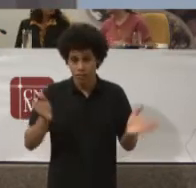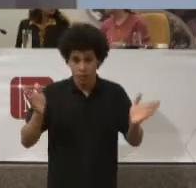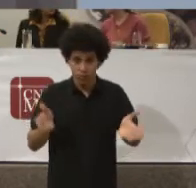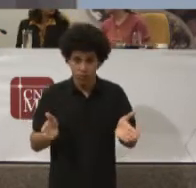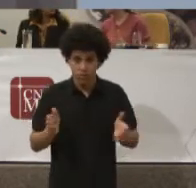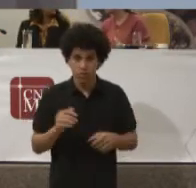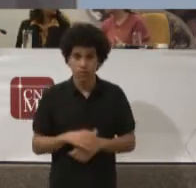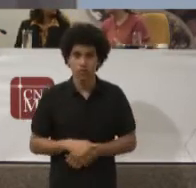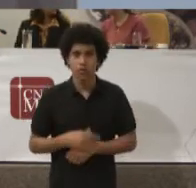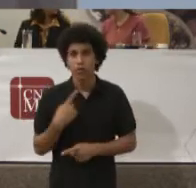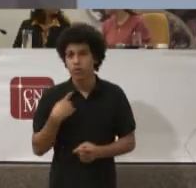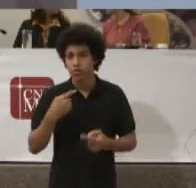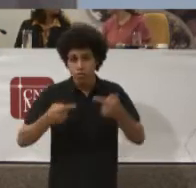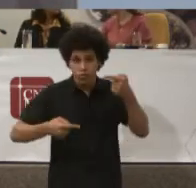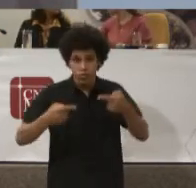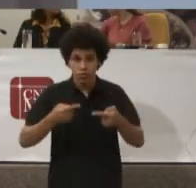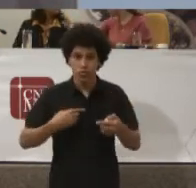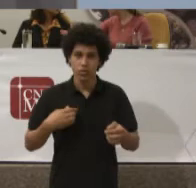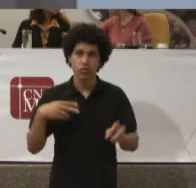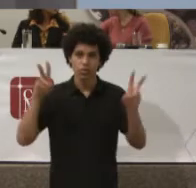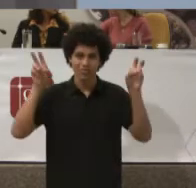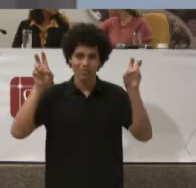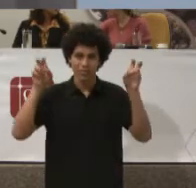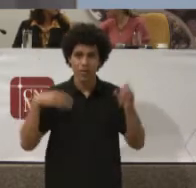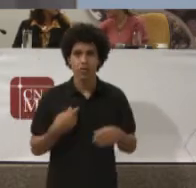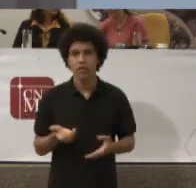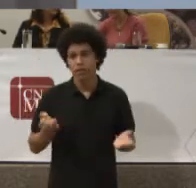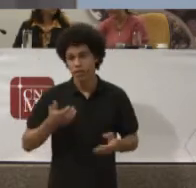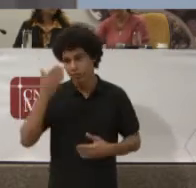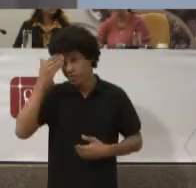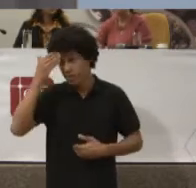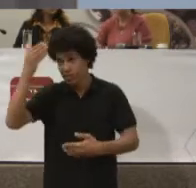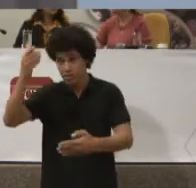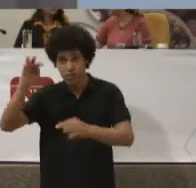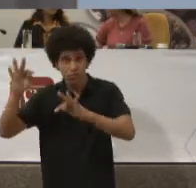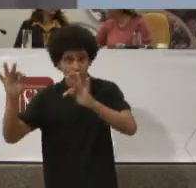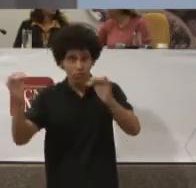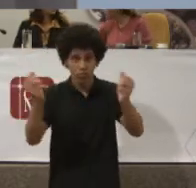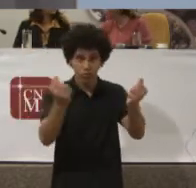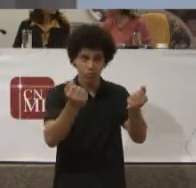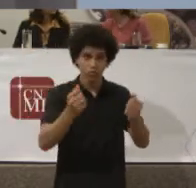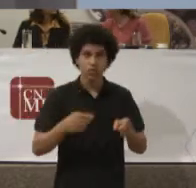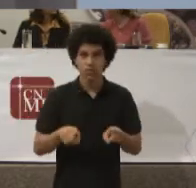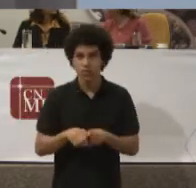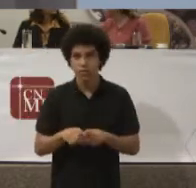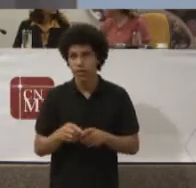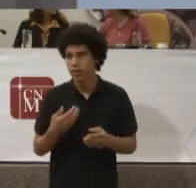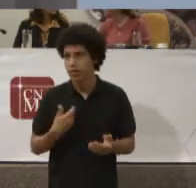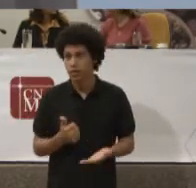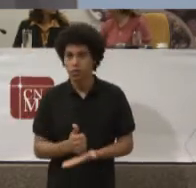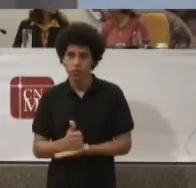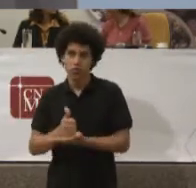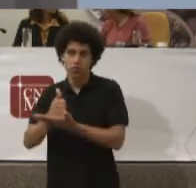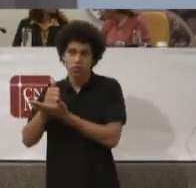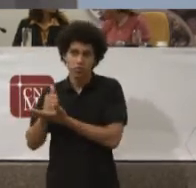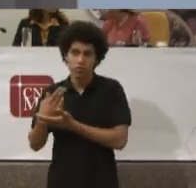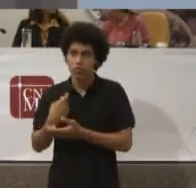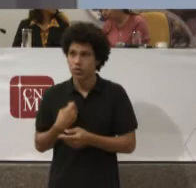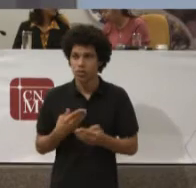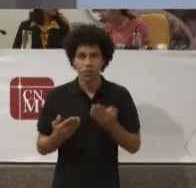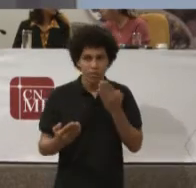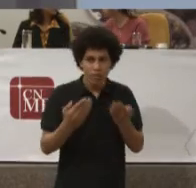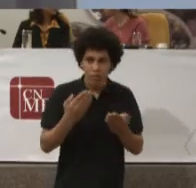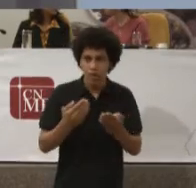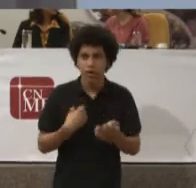Hoje Discutindo esse tema Quero agradecer A todos os convidados Que vieram Enriquecer Os debates Com sua